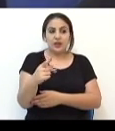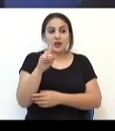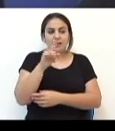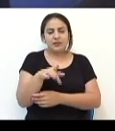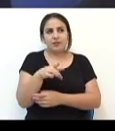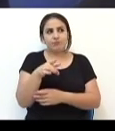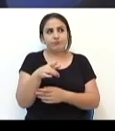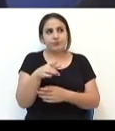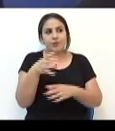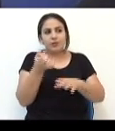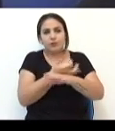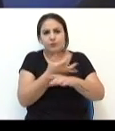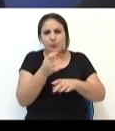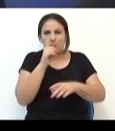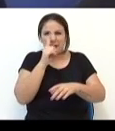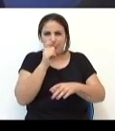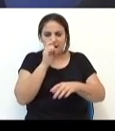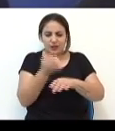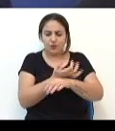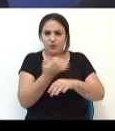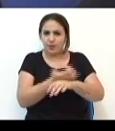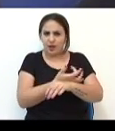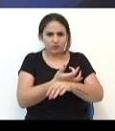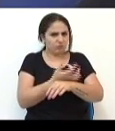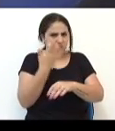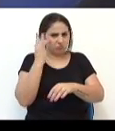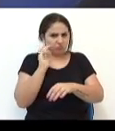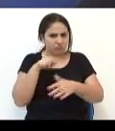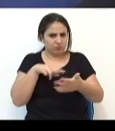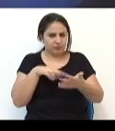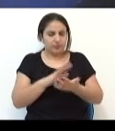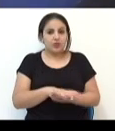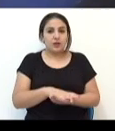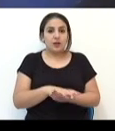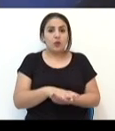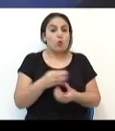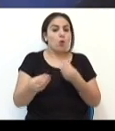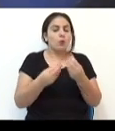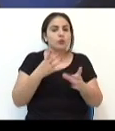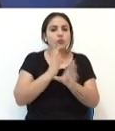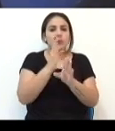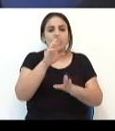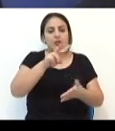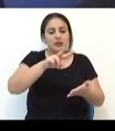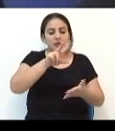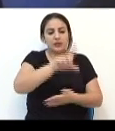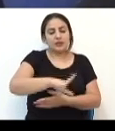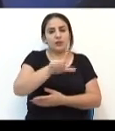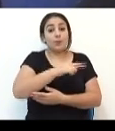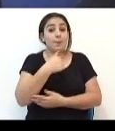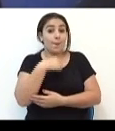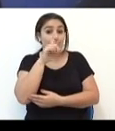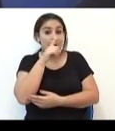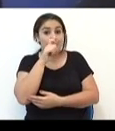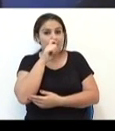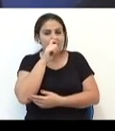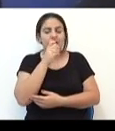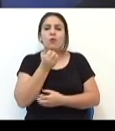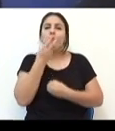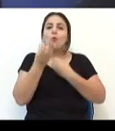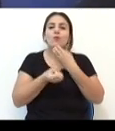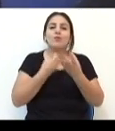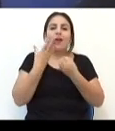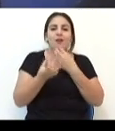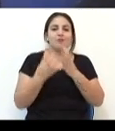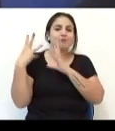analfabetos, descobriu a literatura? Porque meus pais eram grandes contadores de história. Então, a narrativa sempre teve na minha